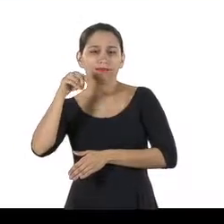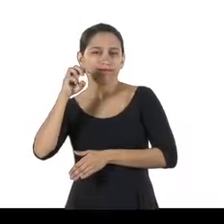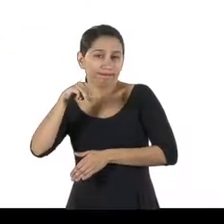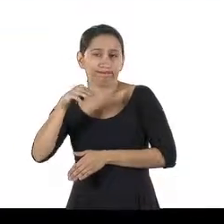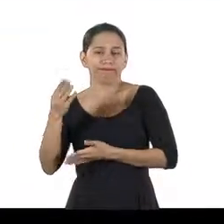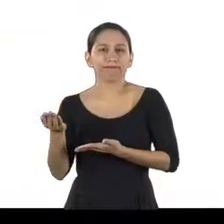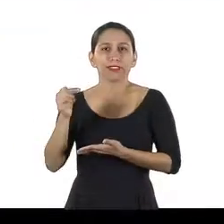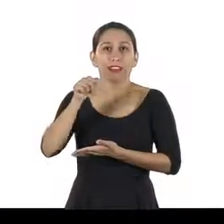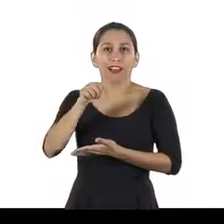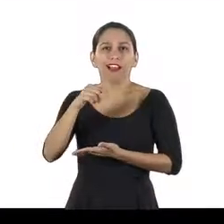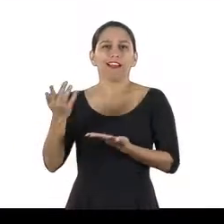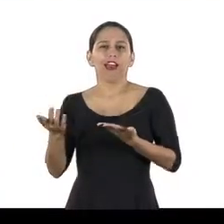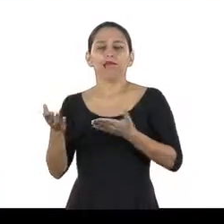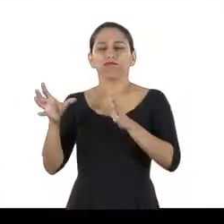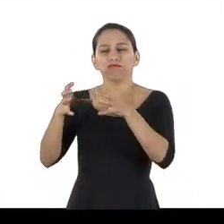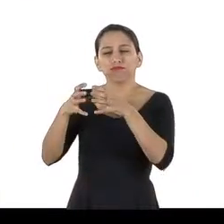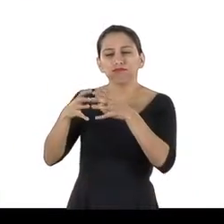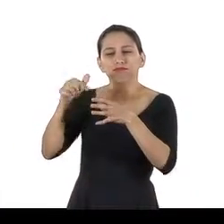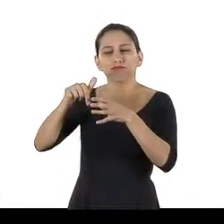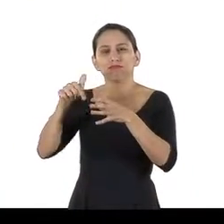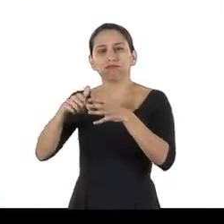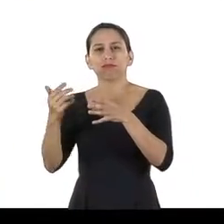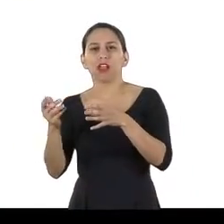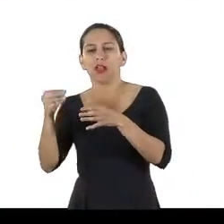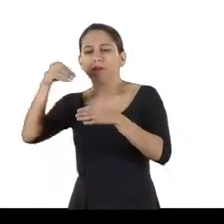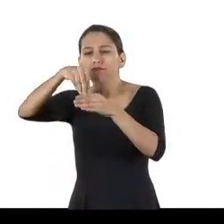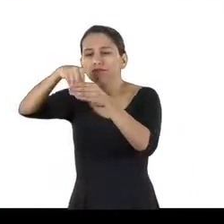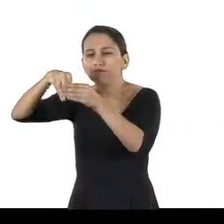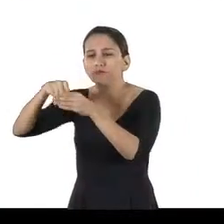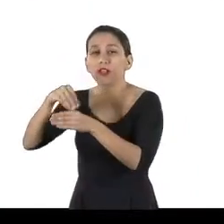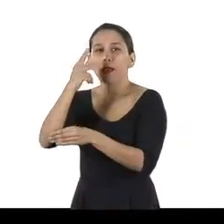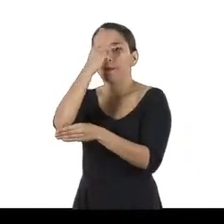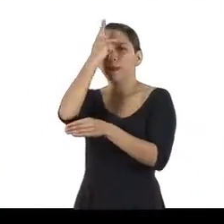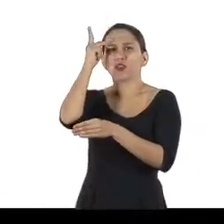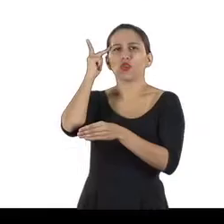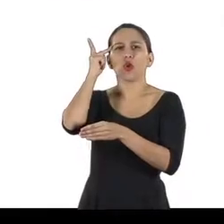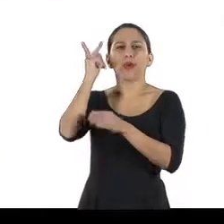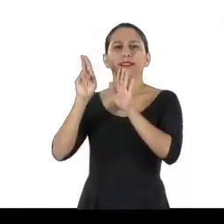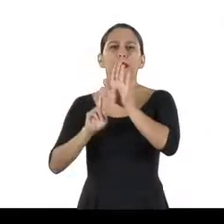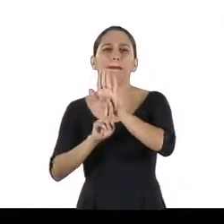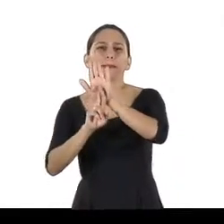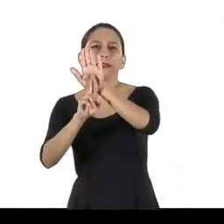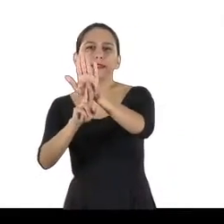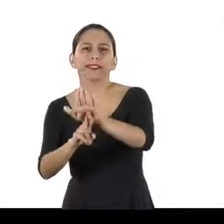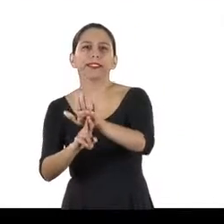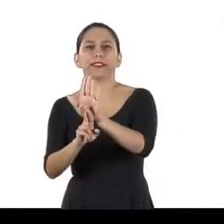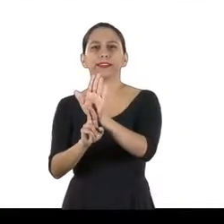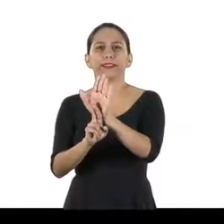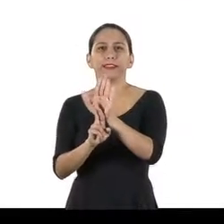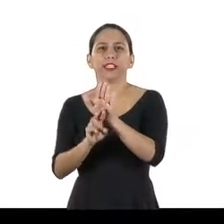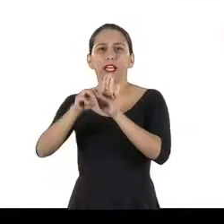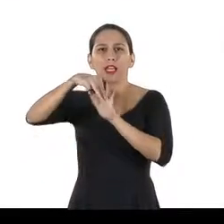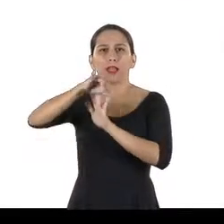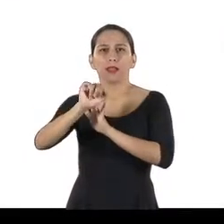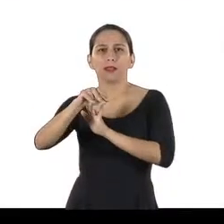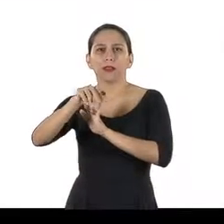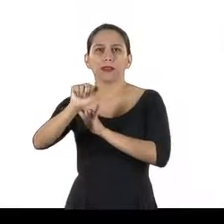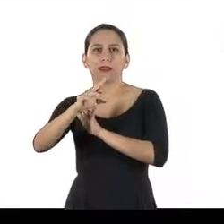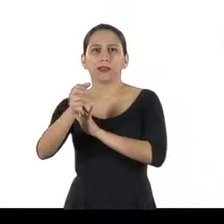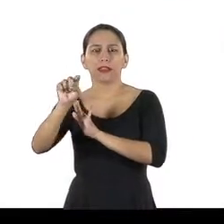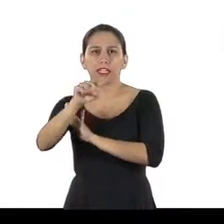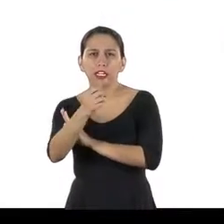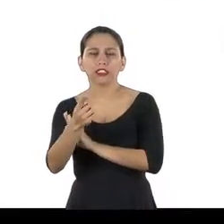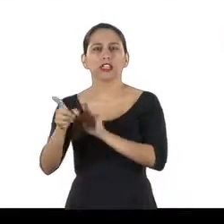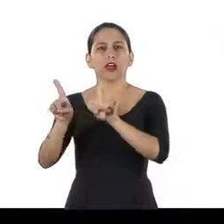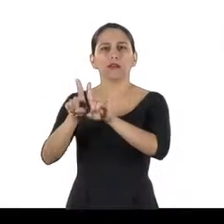Mineração, é composta de representantes dos trabalhadores e por representantes da empresa. Esse grupo garante a segurança